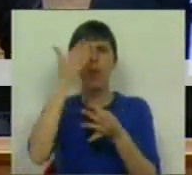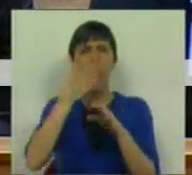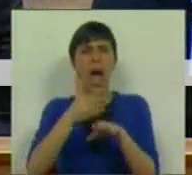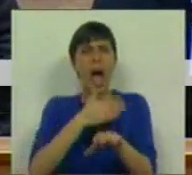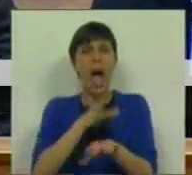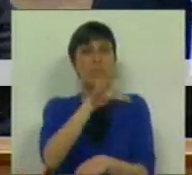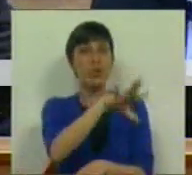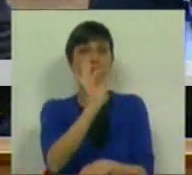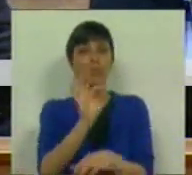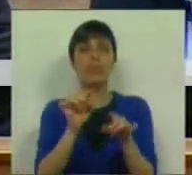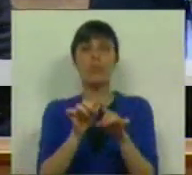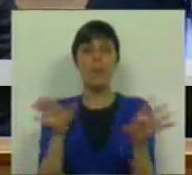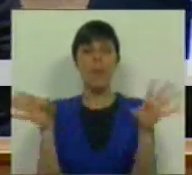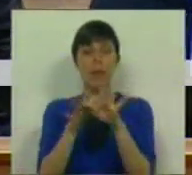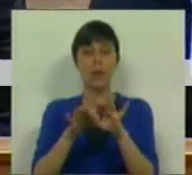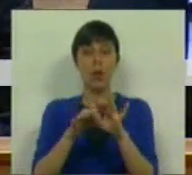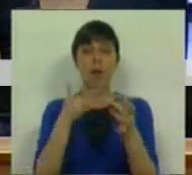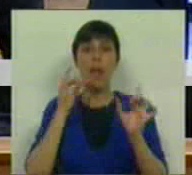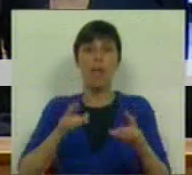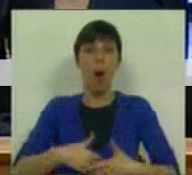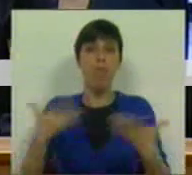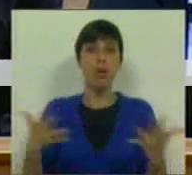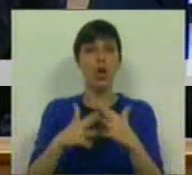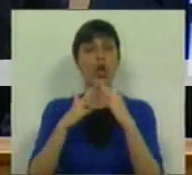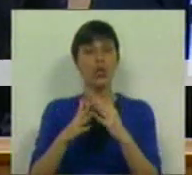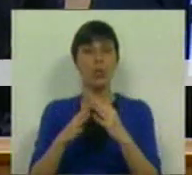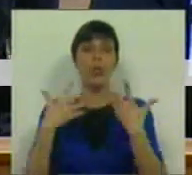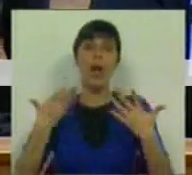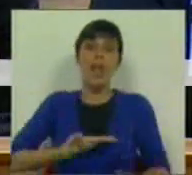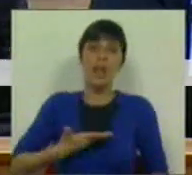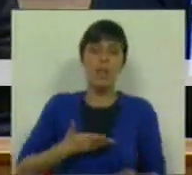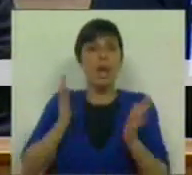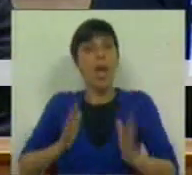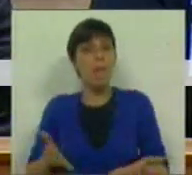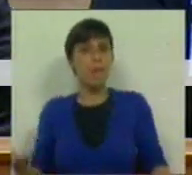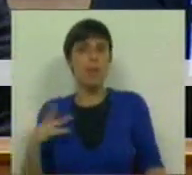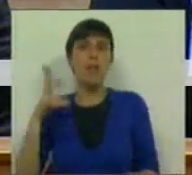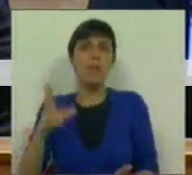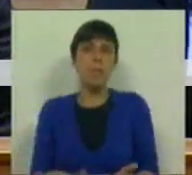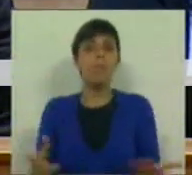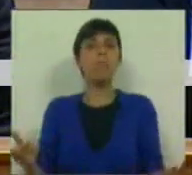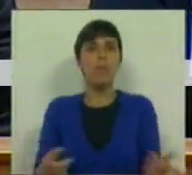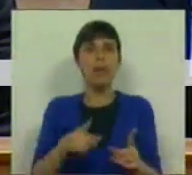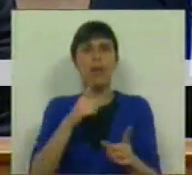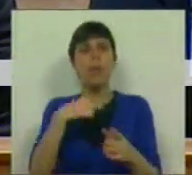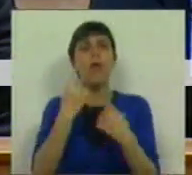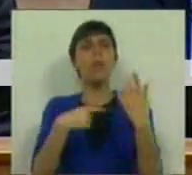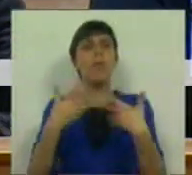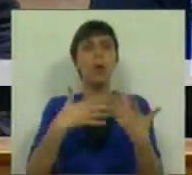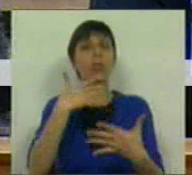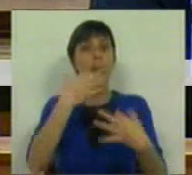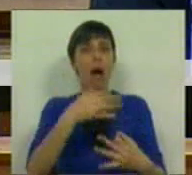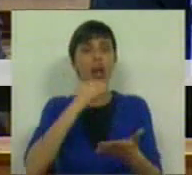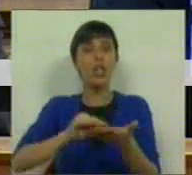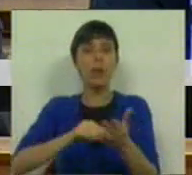antes de ser nomeado, sobre a inevitabilidade da reestruturação da dívida em Portugal e como calou essas convicções e tudo